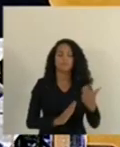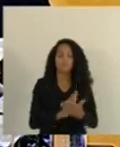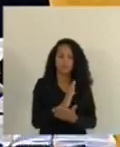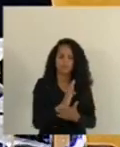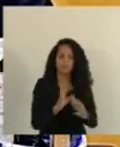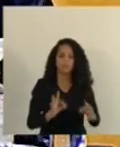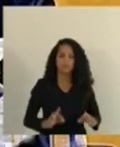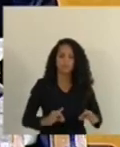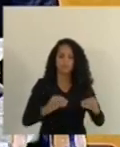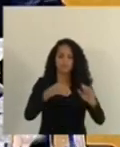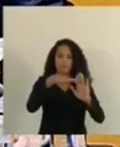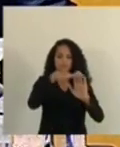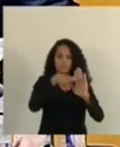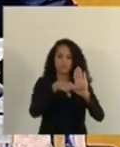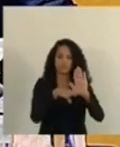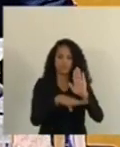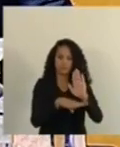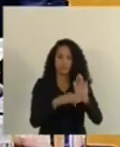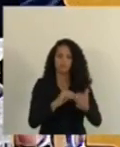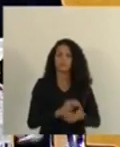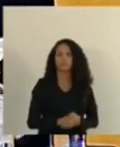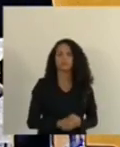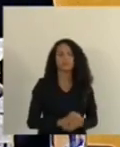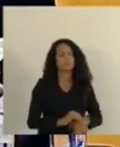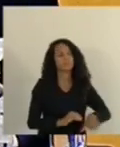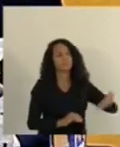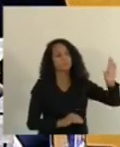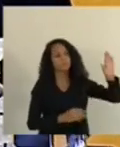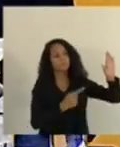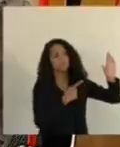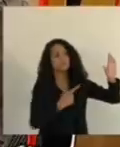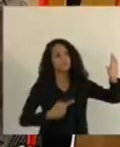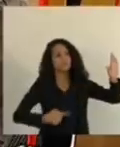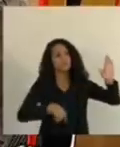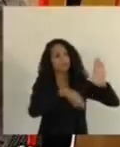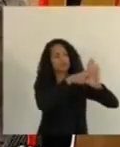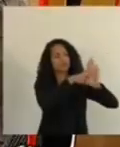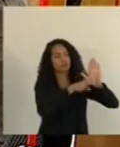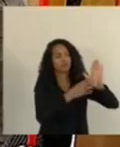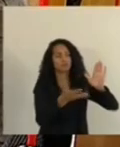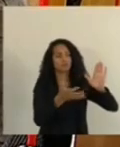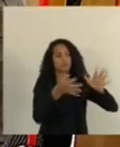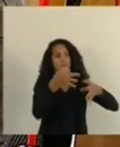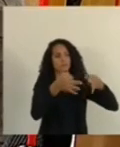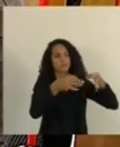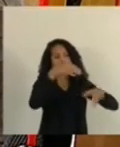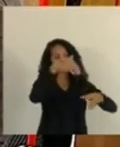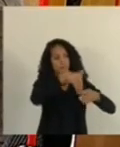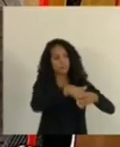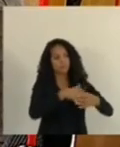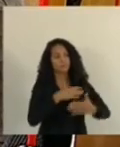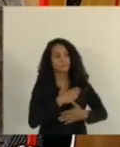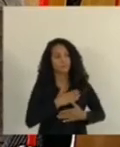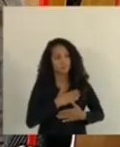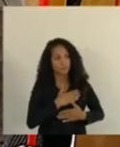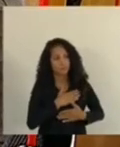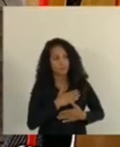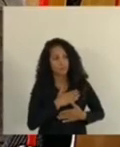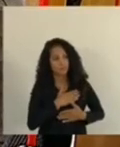todas as indicações. Sr. Presidente, pela ordem, gostaria de justificar o voto? Gostaria ou